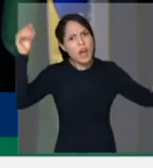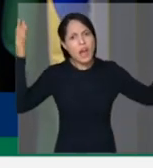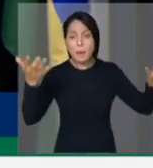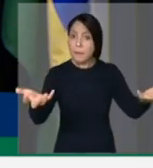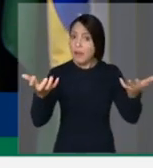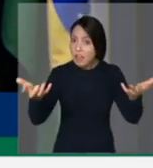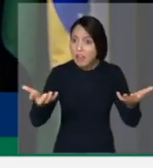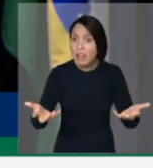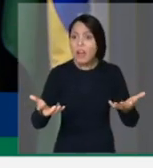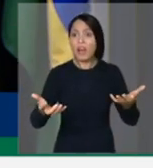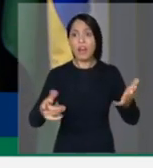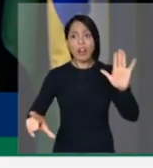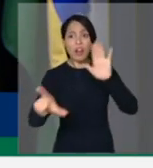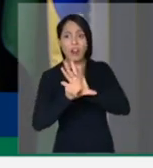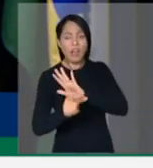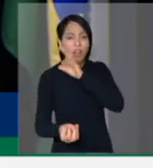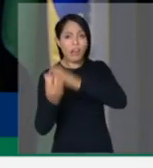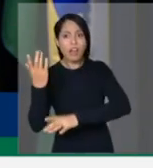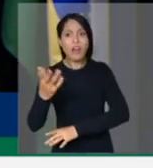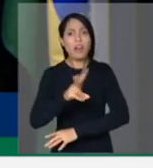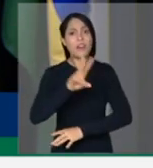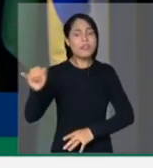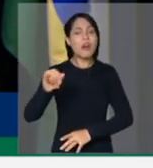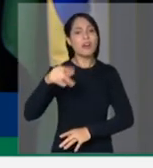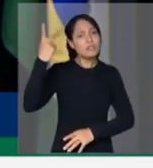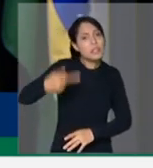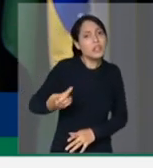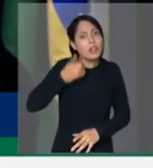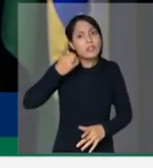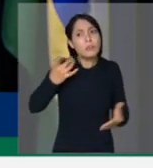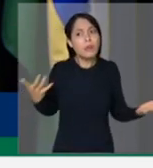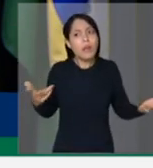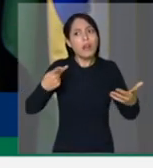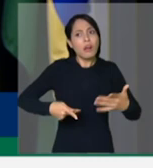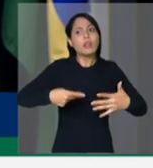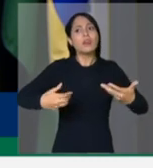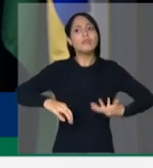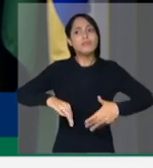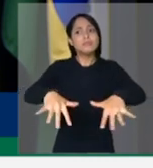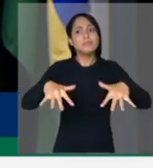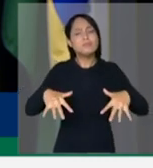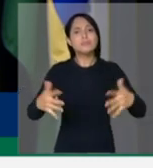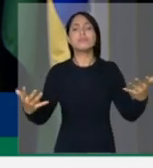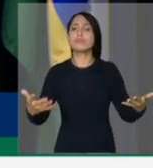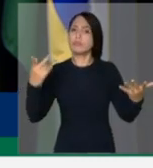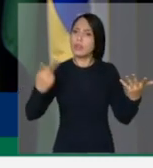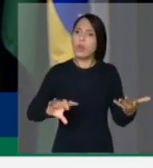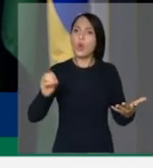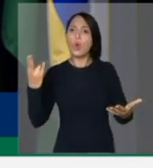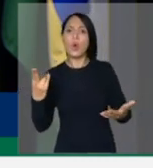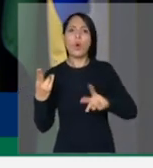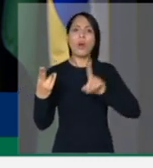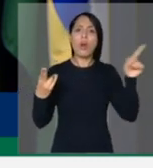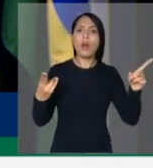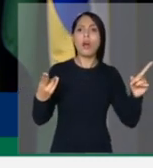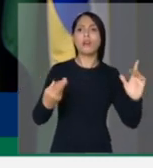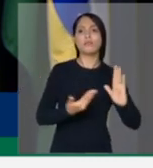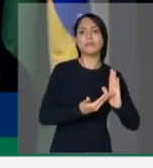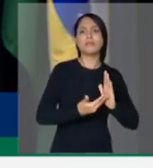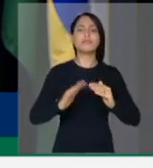se quiser relegislar, candidate-se ao Legislativo, ao Congresso Nacional, ao Senado ou à Câmara dos Deputados.